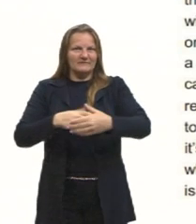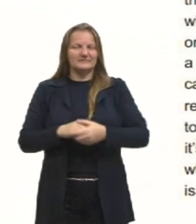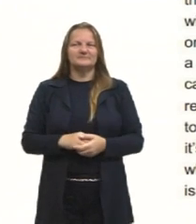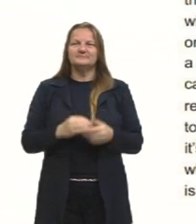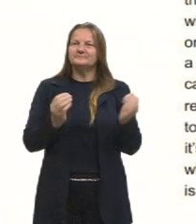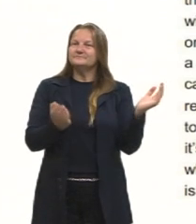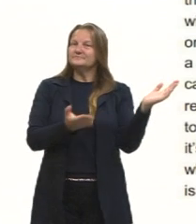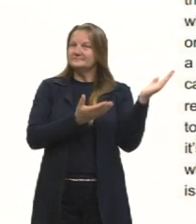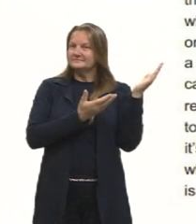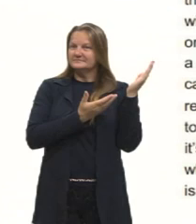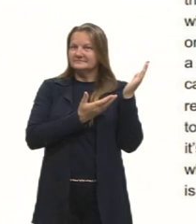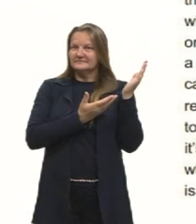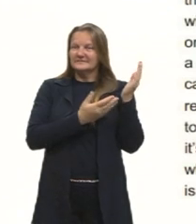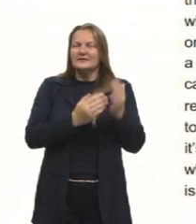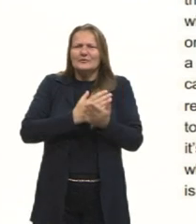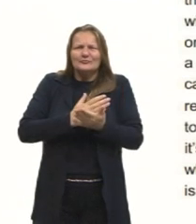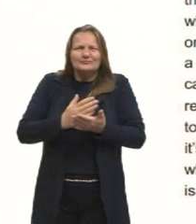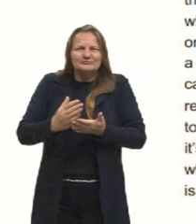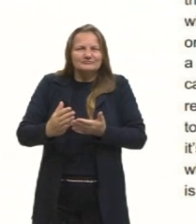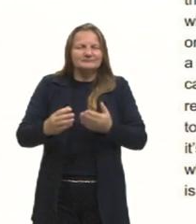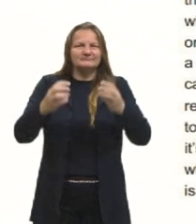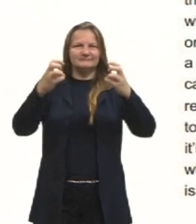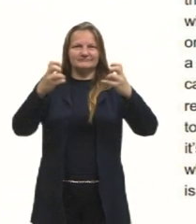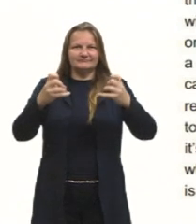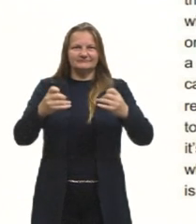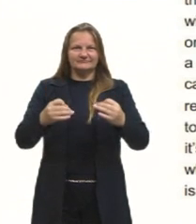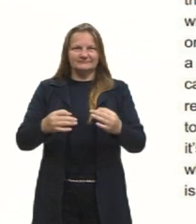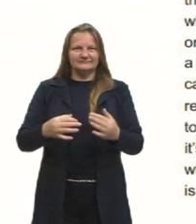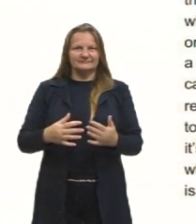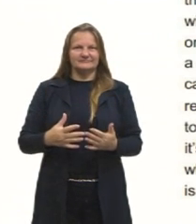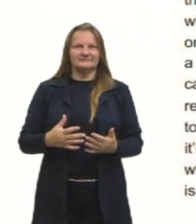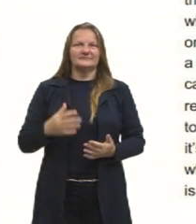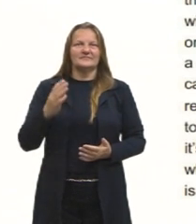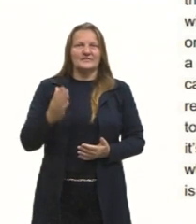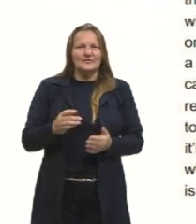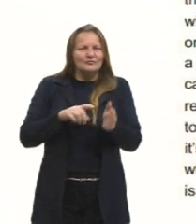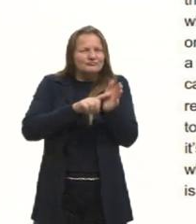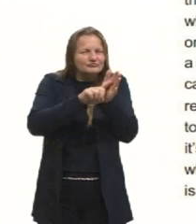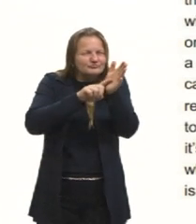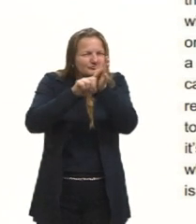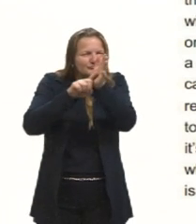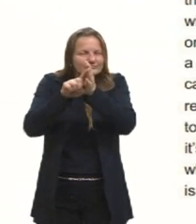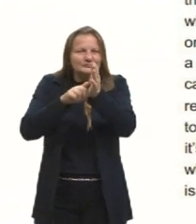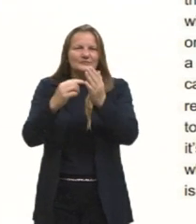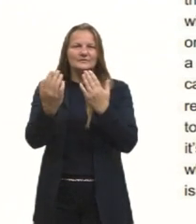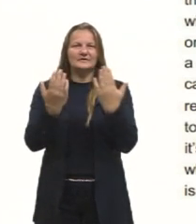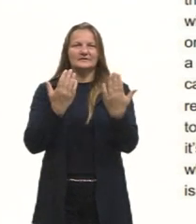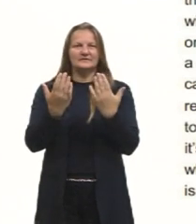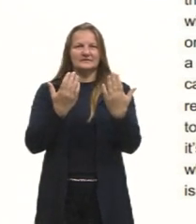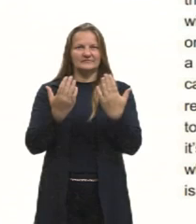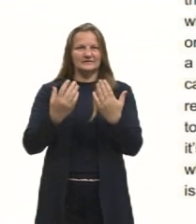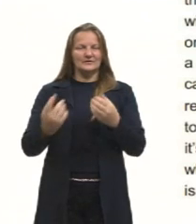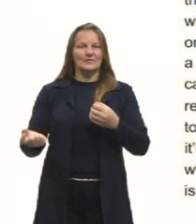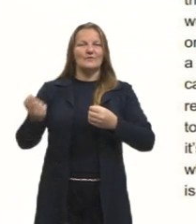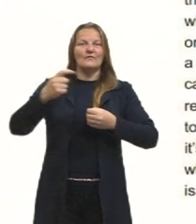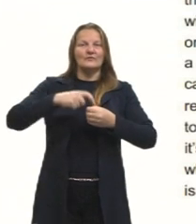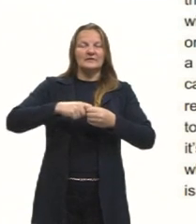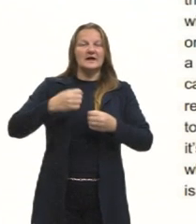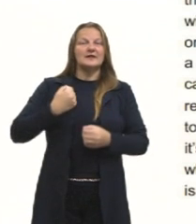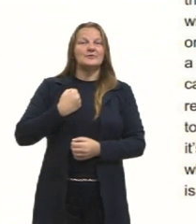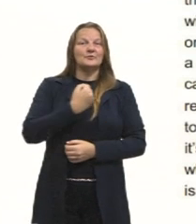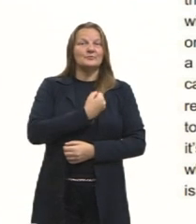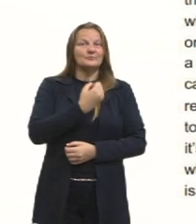Para começar então essa explicação, essa análise, nós vamos voltar lá na questão número 1.